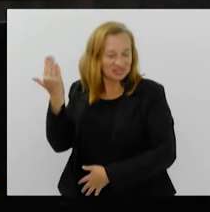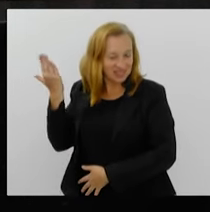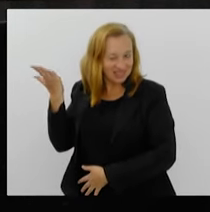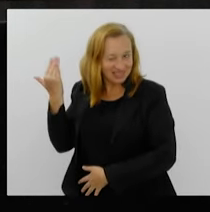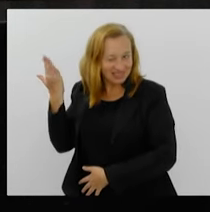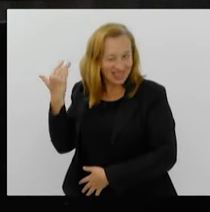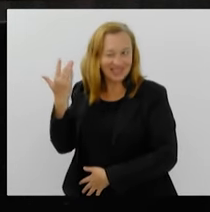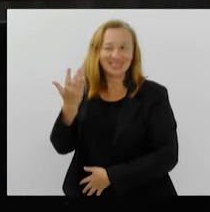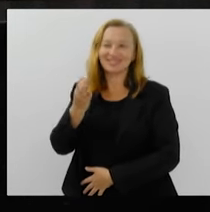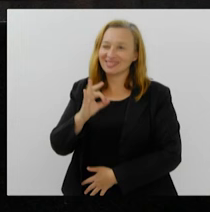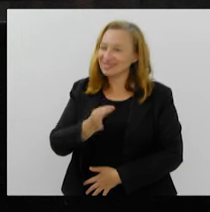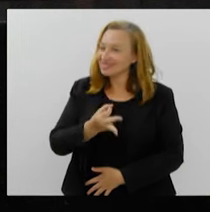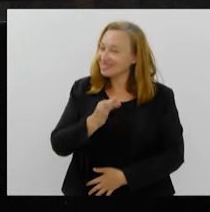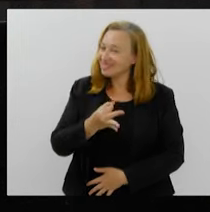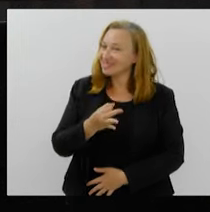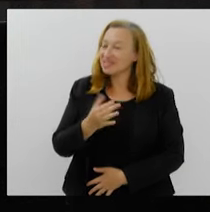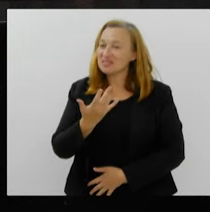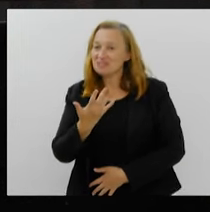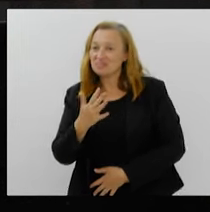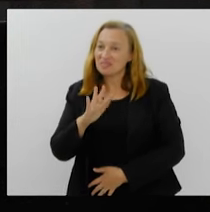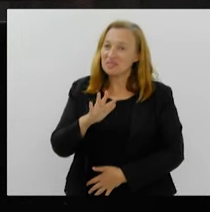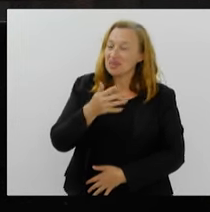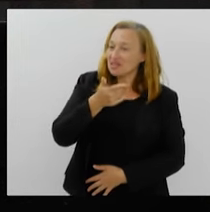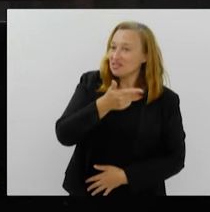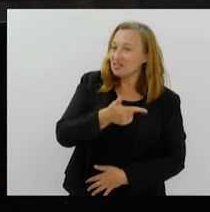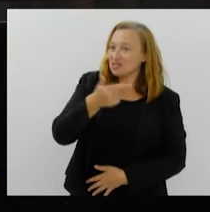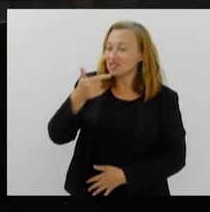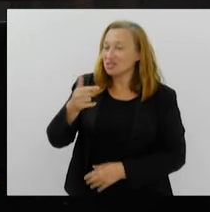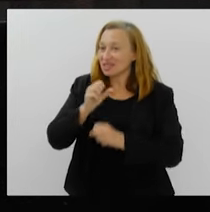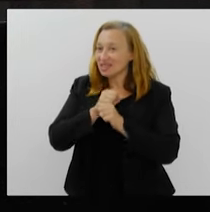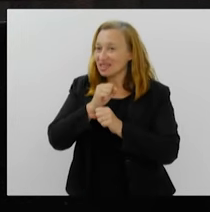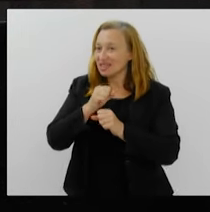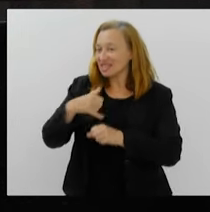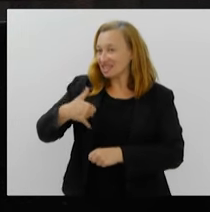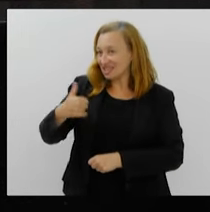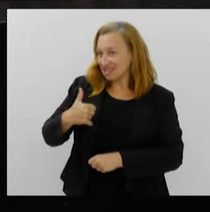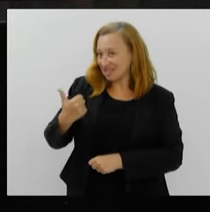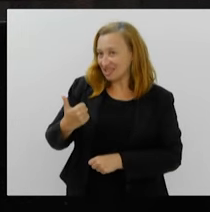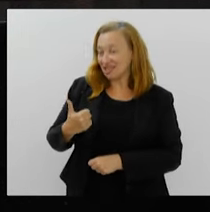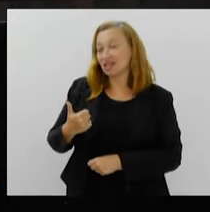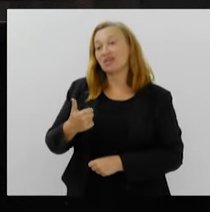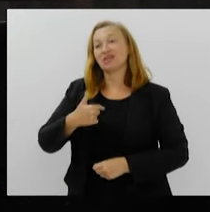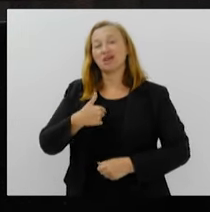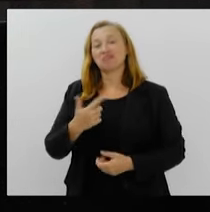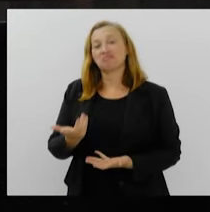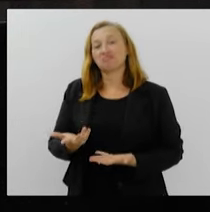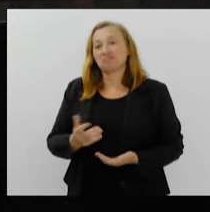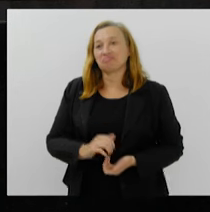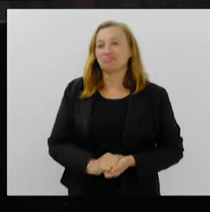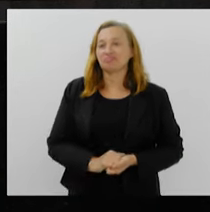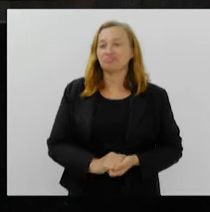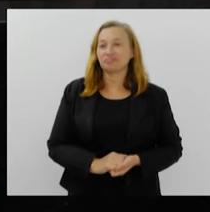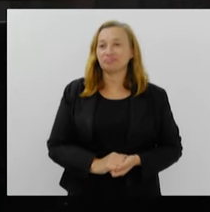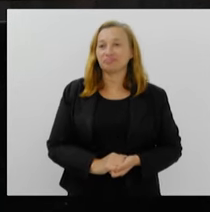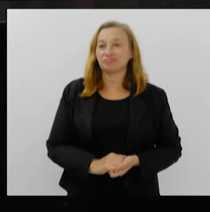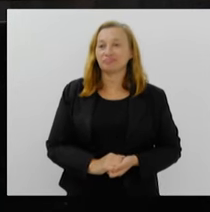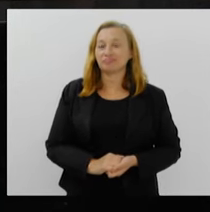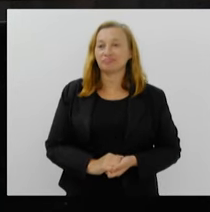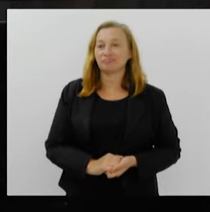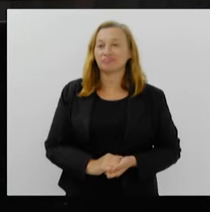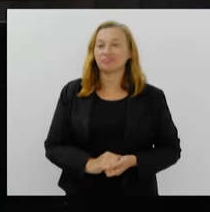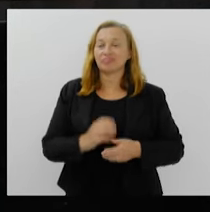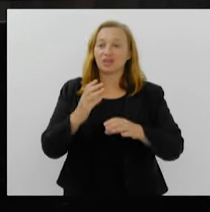possivelmente, no entorno de 22 anos de idade, quando cursava eu a escola de